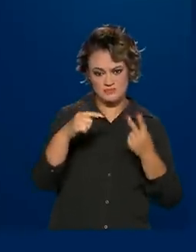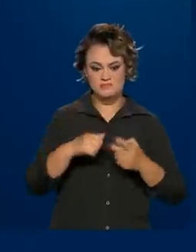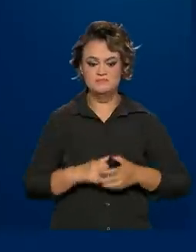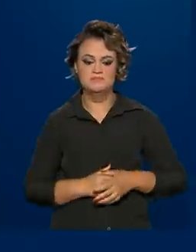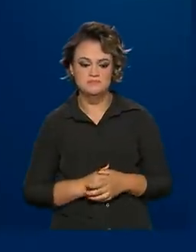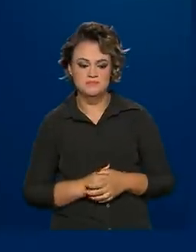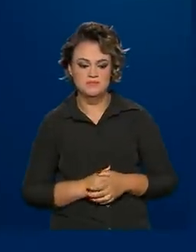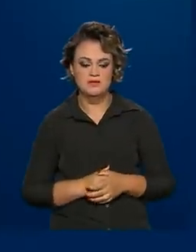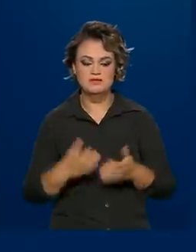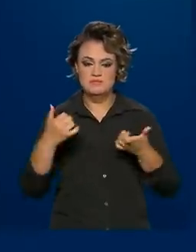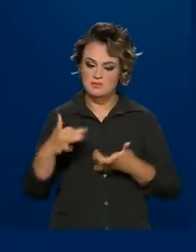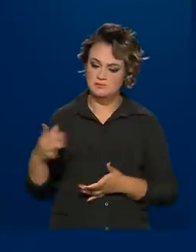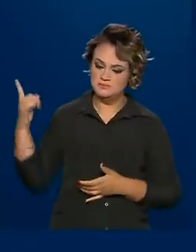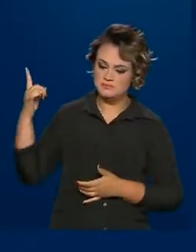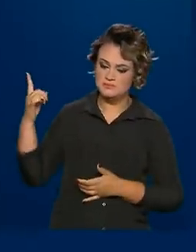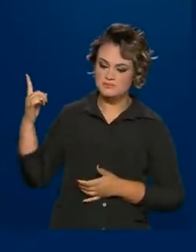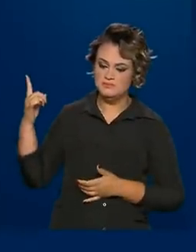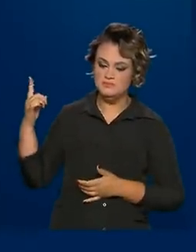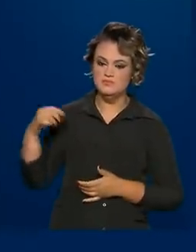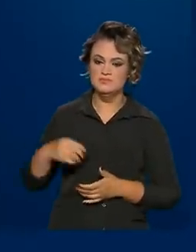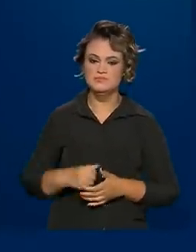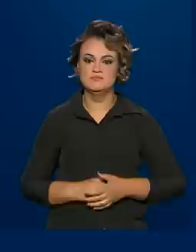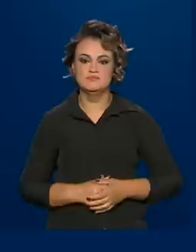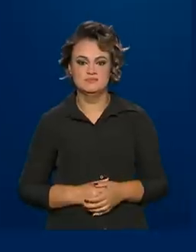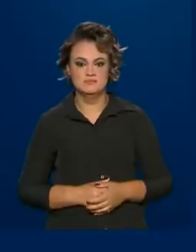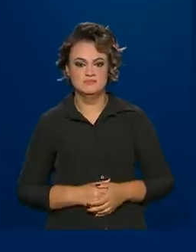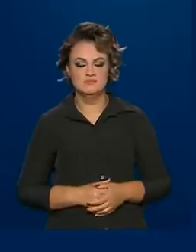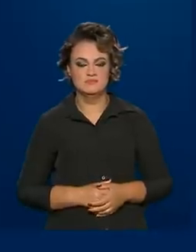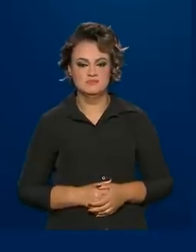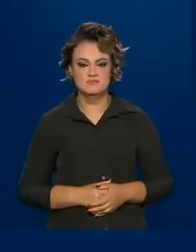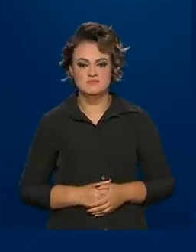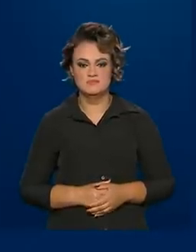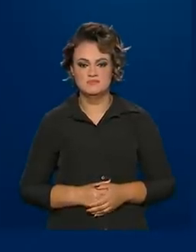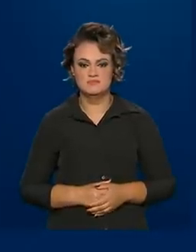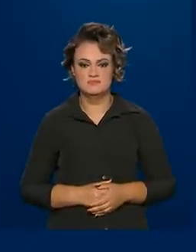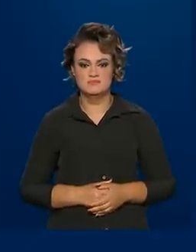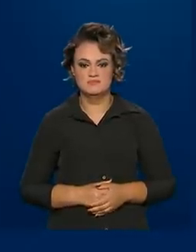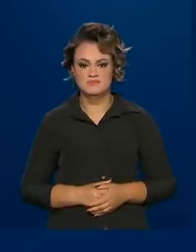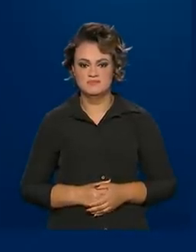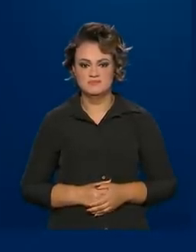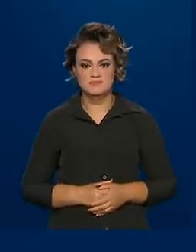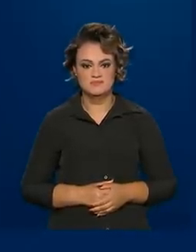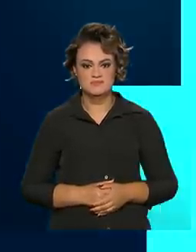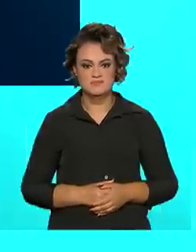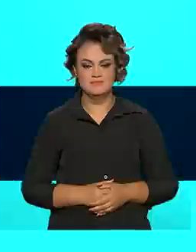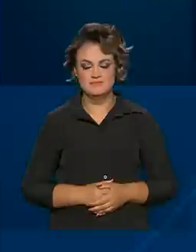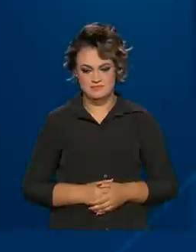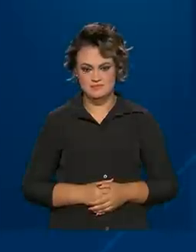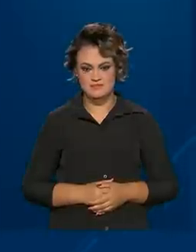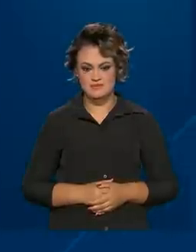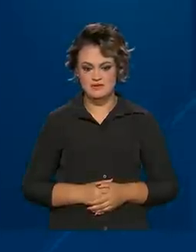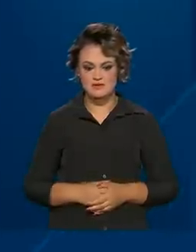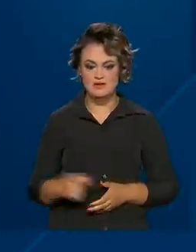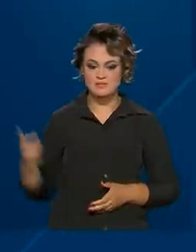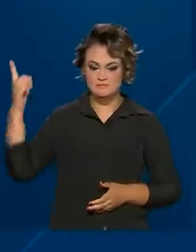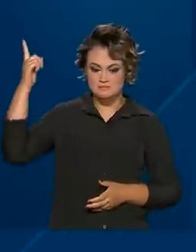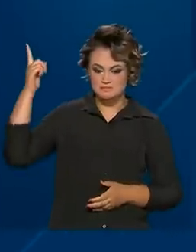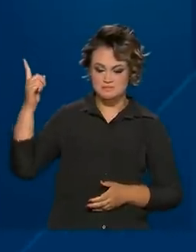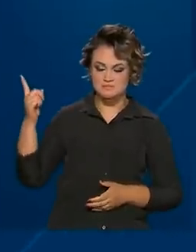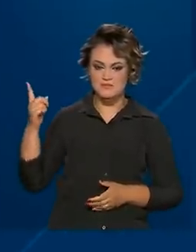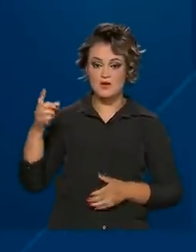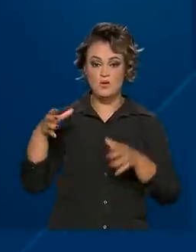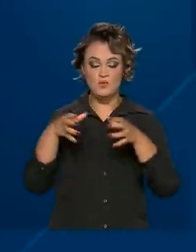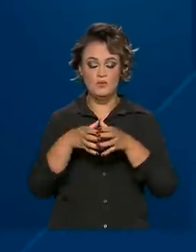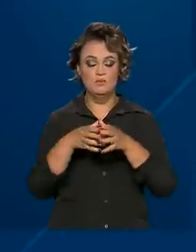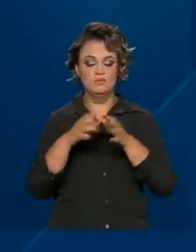Pereira. Escreveu, nossos sentimentos aos familiares e que Deus conforte a todos. A Unijava, a união dos povos